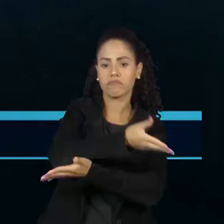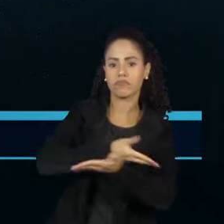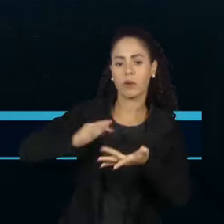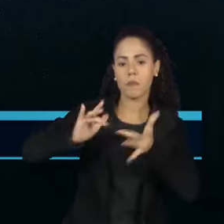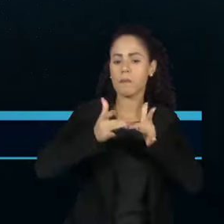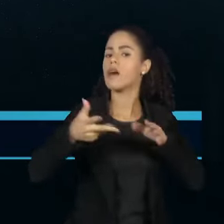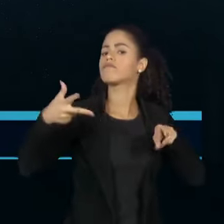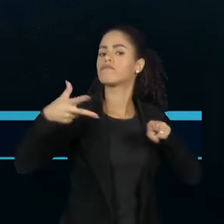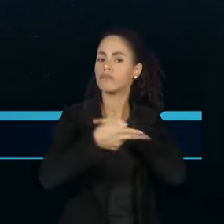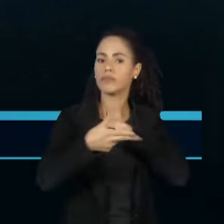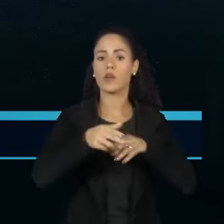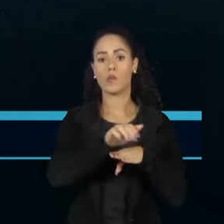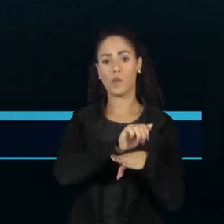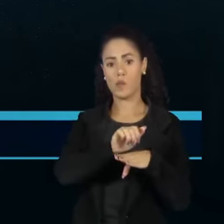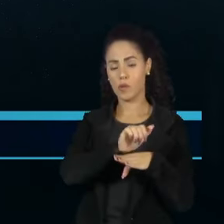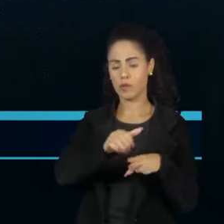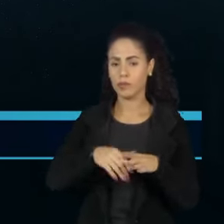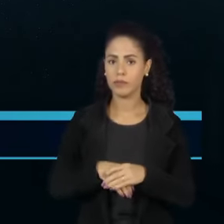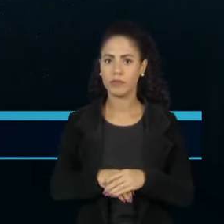diplomáticas com o Equador.